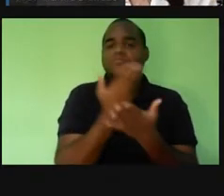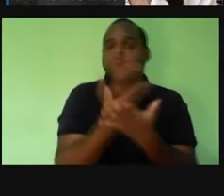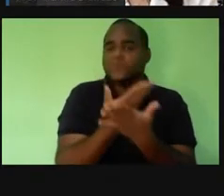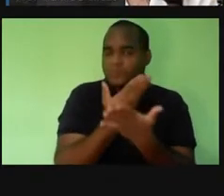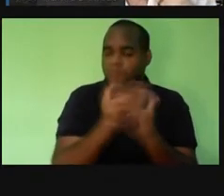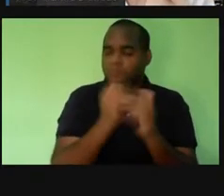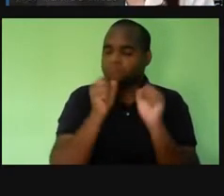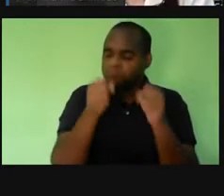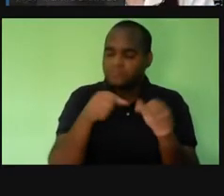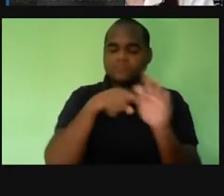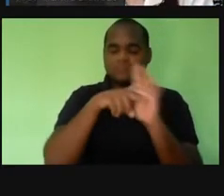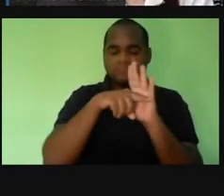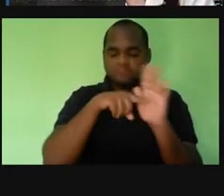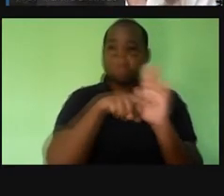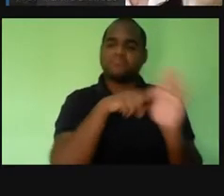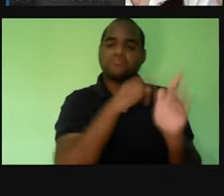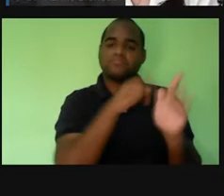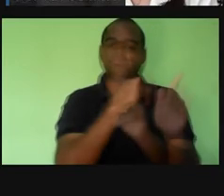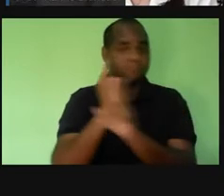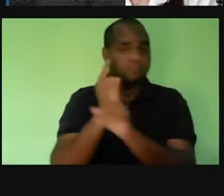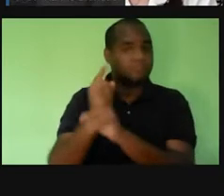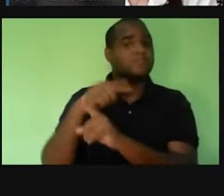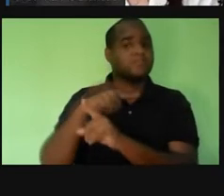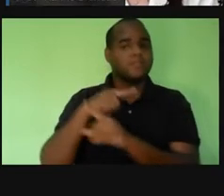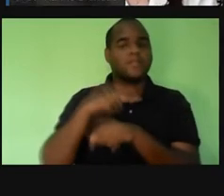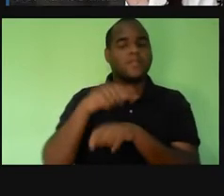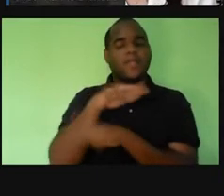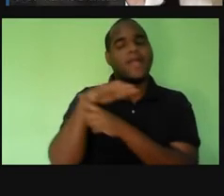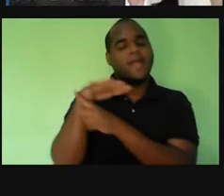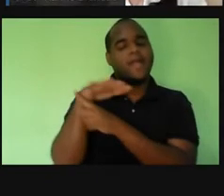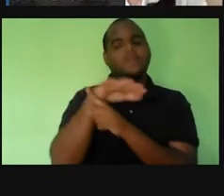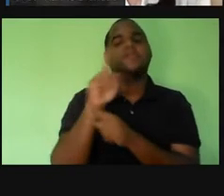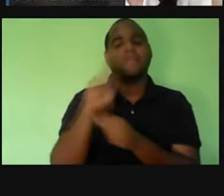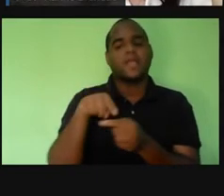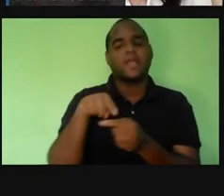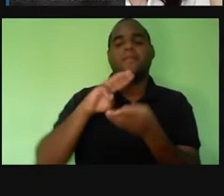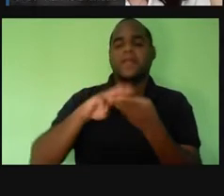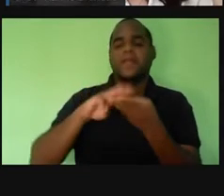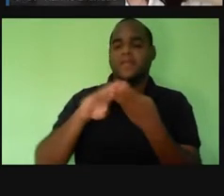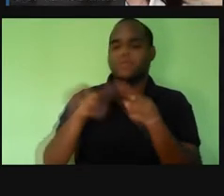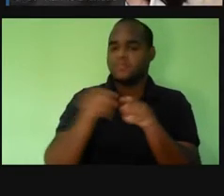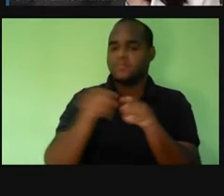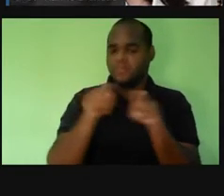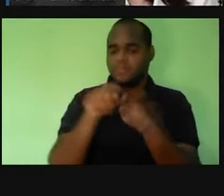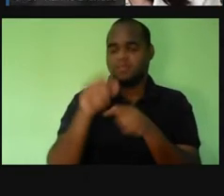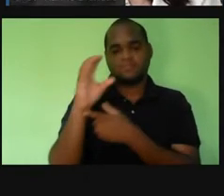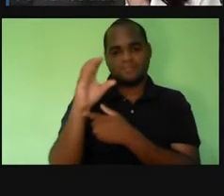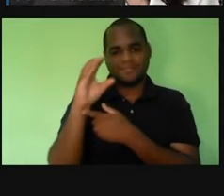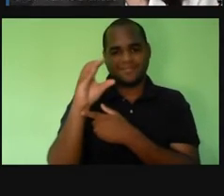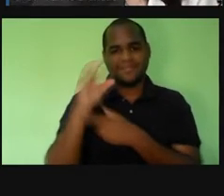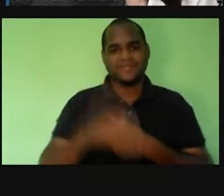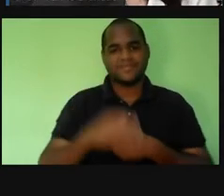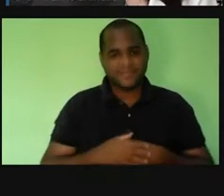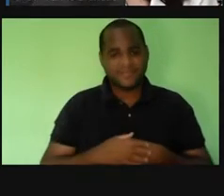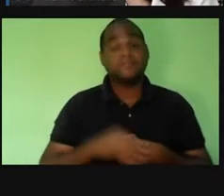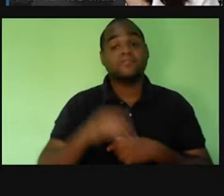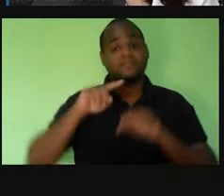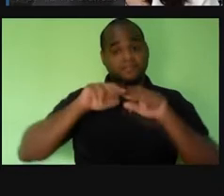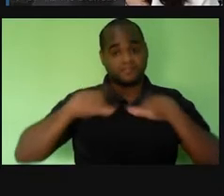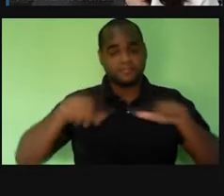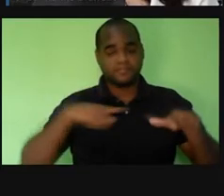em pesquisas, em estudos, tá? Tanto na área da matemática, quanto na área das ciências, tá? E elas foram